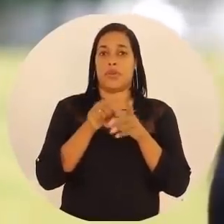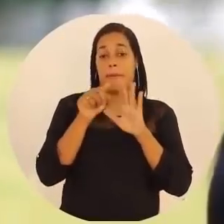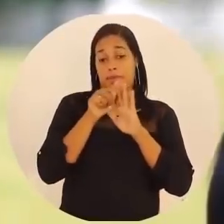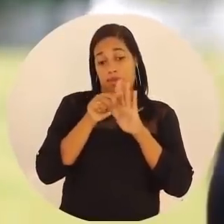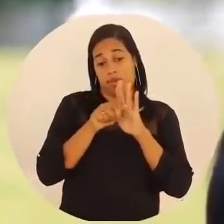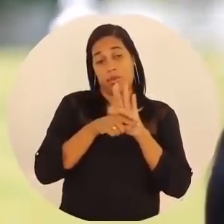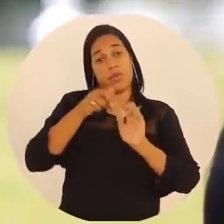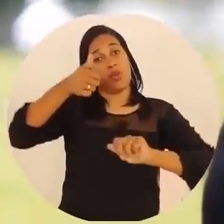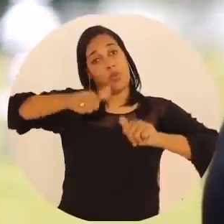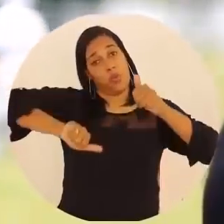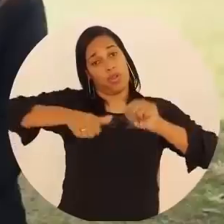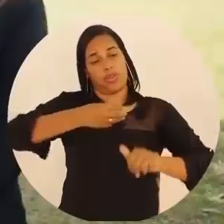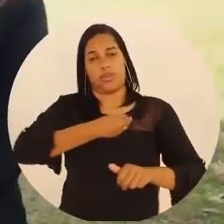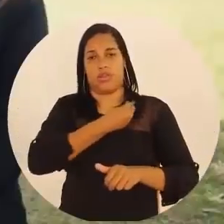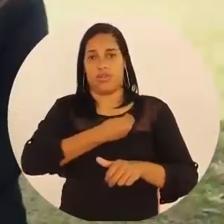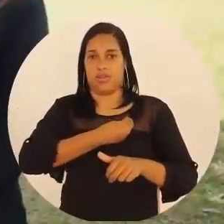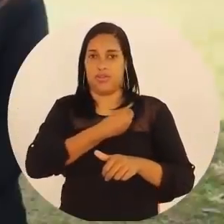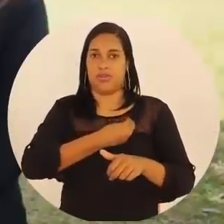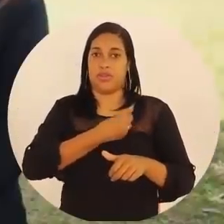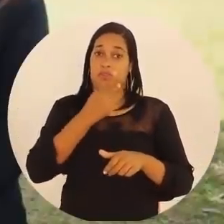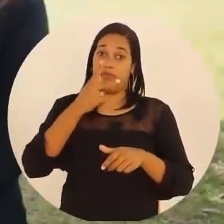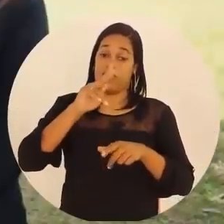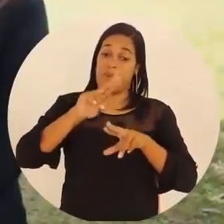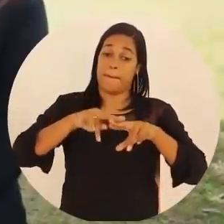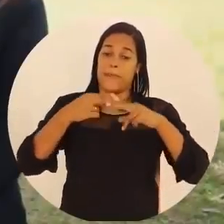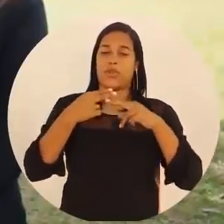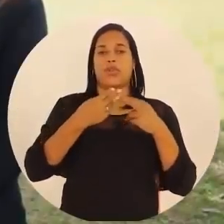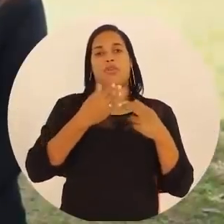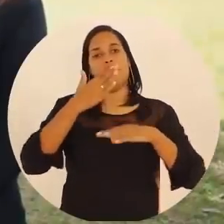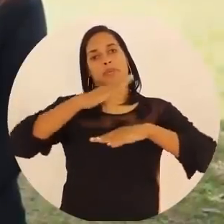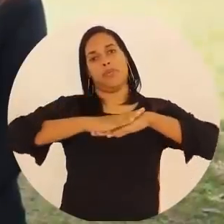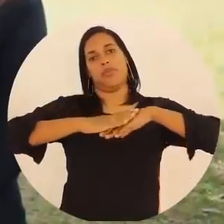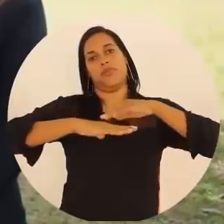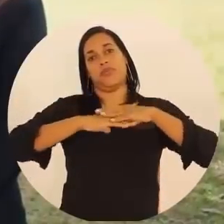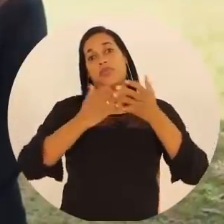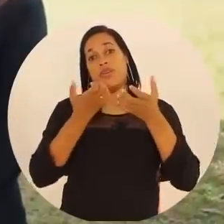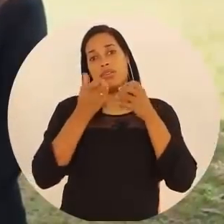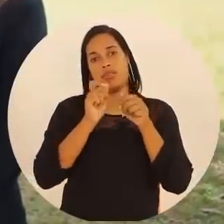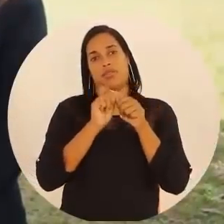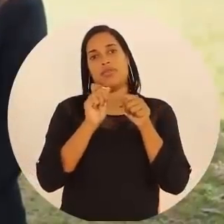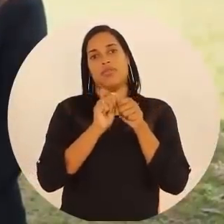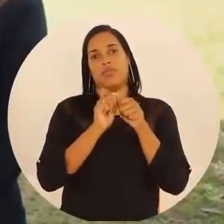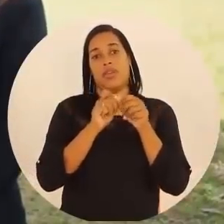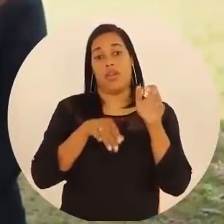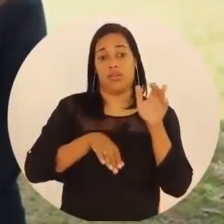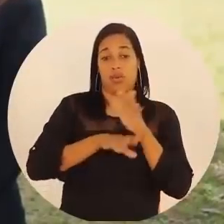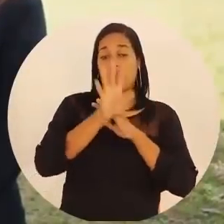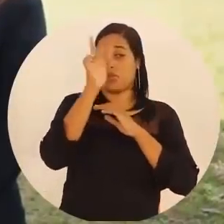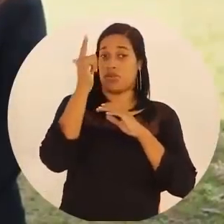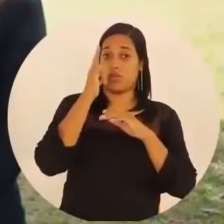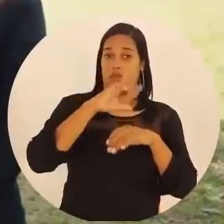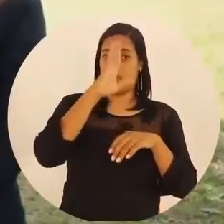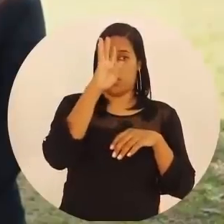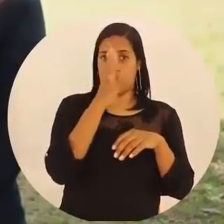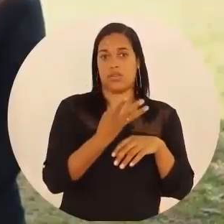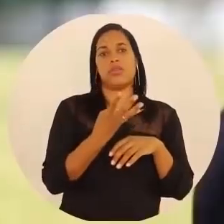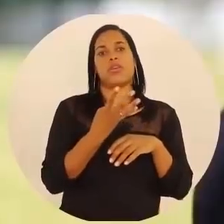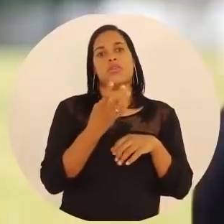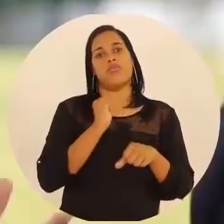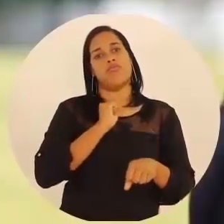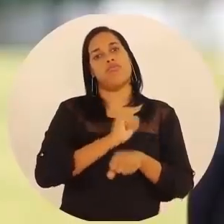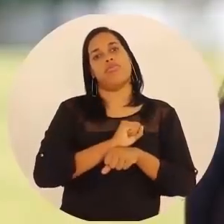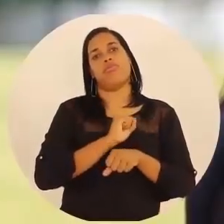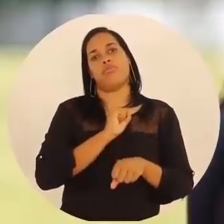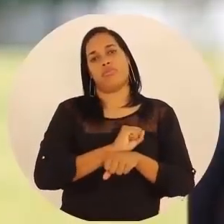programas de qualidade de vida. Então, você motiva aquele funcionário a querer fazer, a chegar ao resultado que você espera dele.